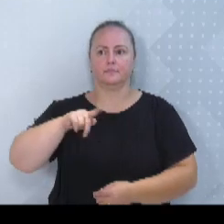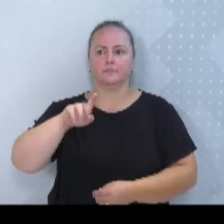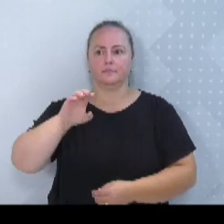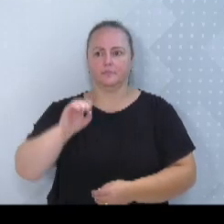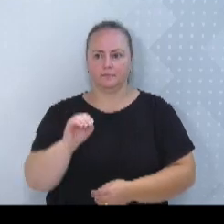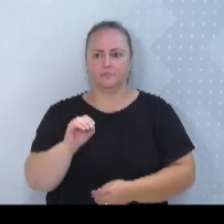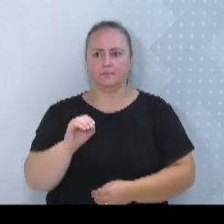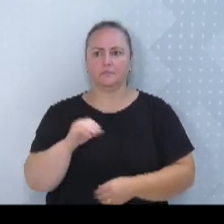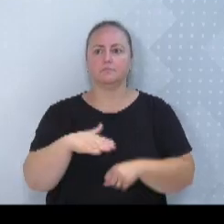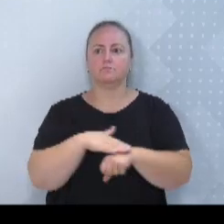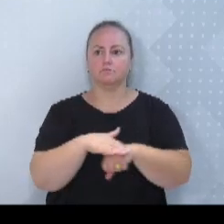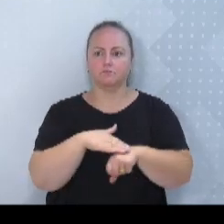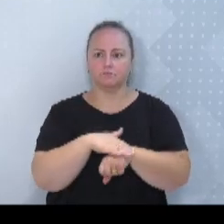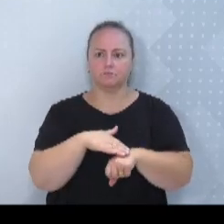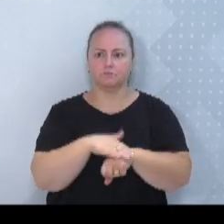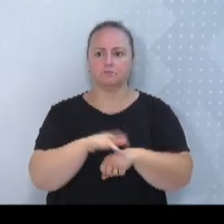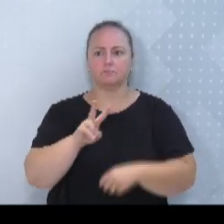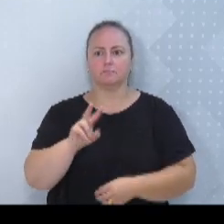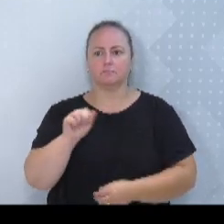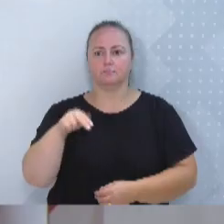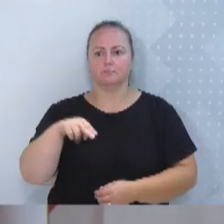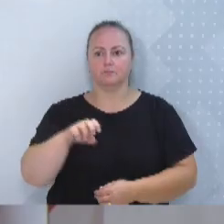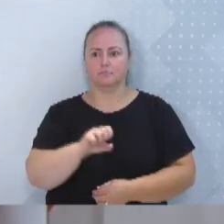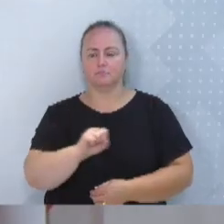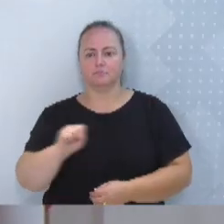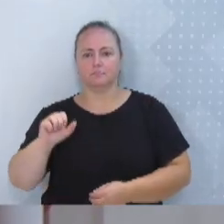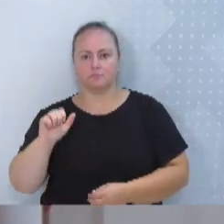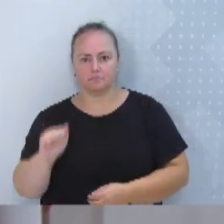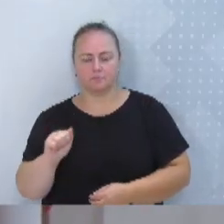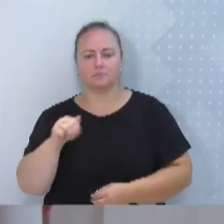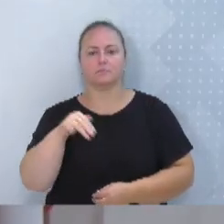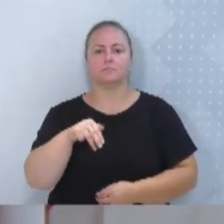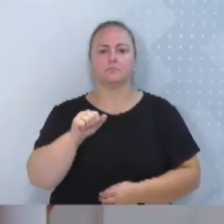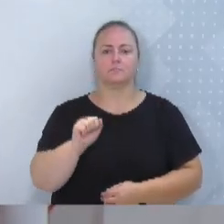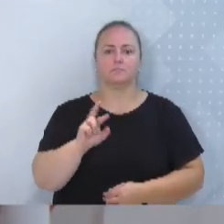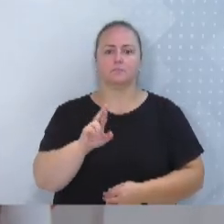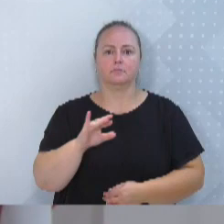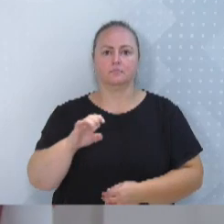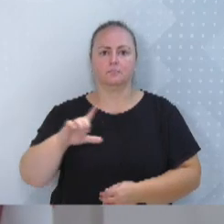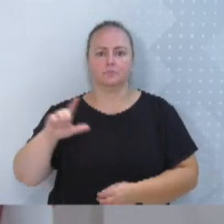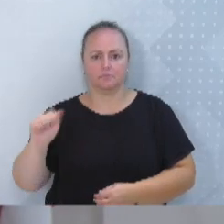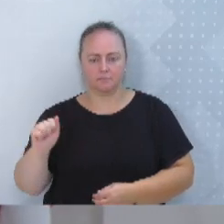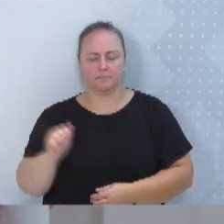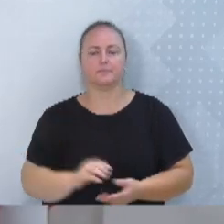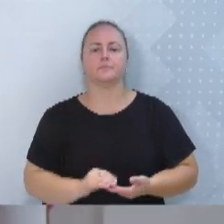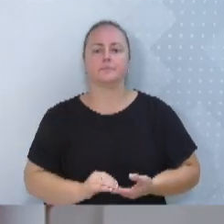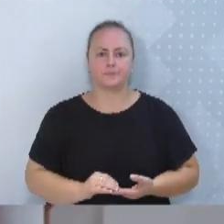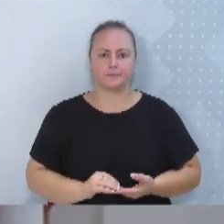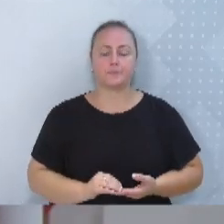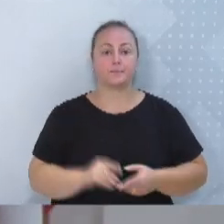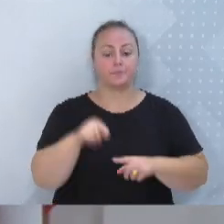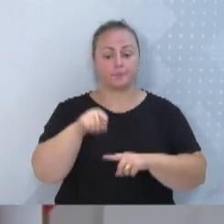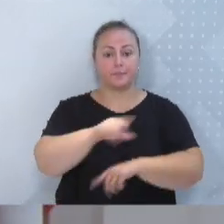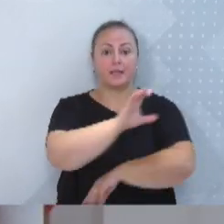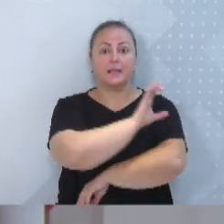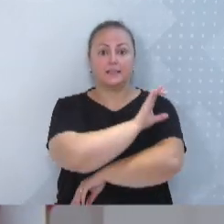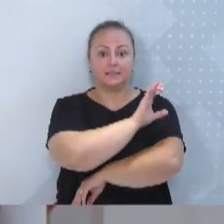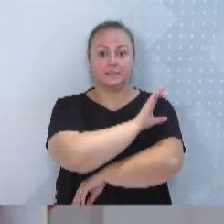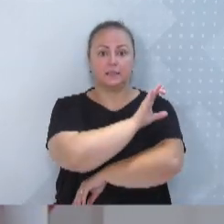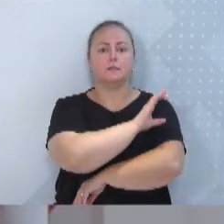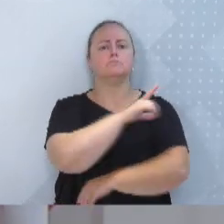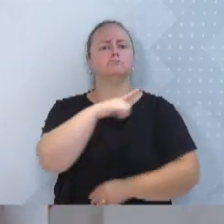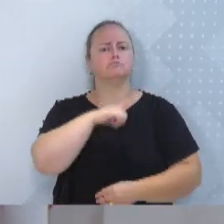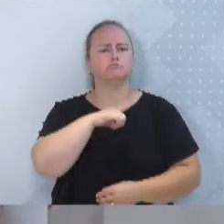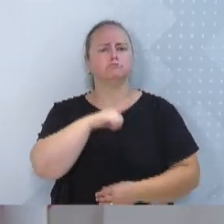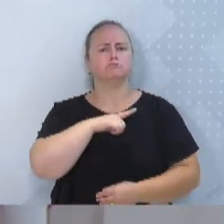coordenadora Vanessa e a secretária Mariela, e a diretora Sibeli estava em capacitação, e esse CI estava com guarda armado,